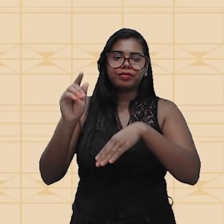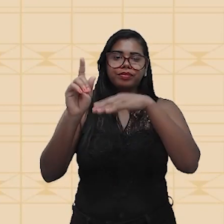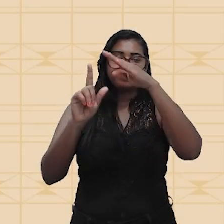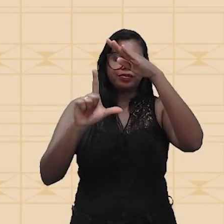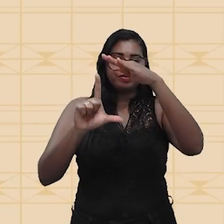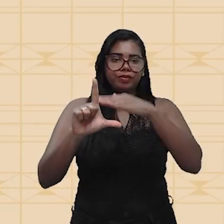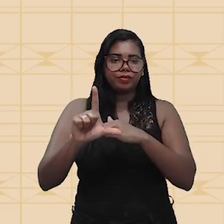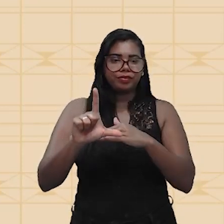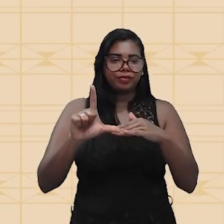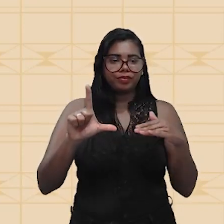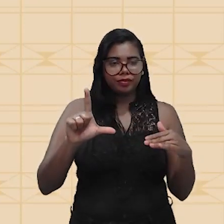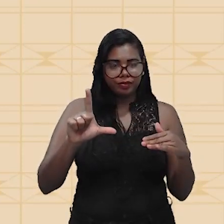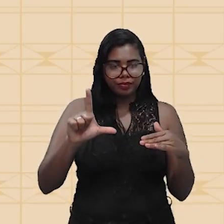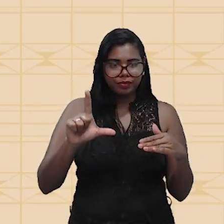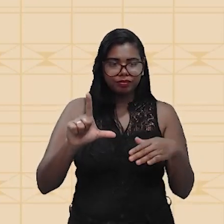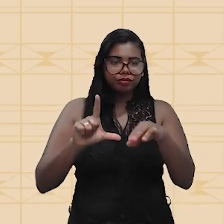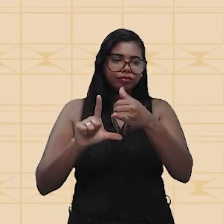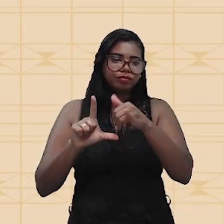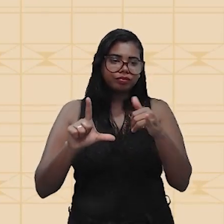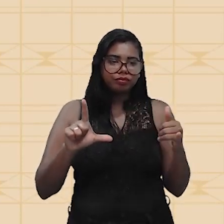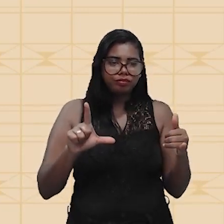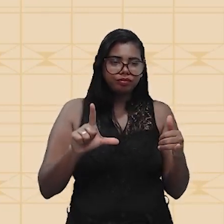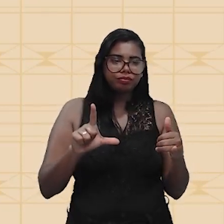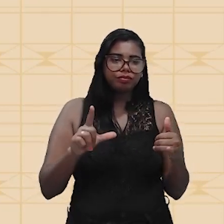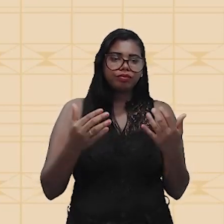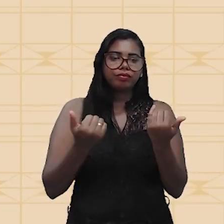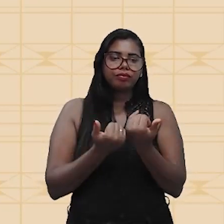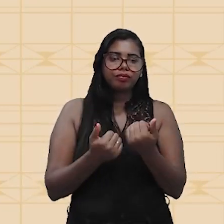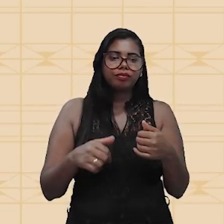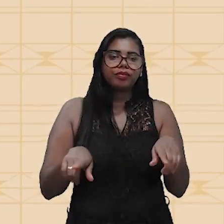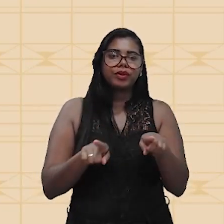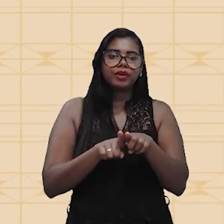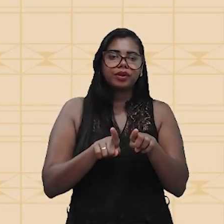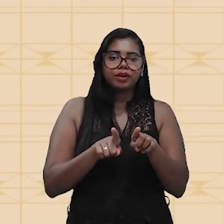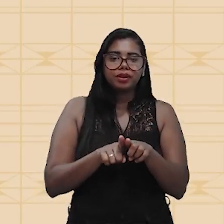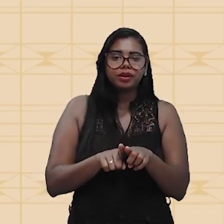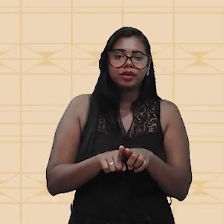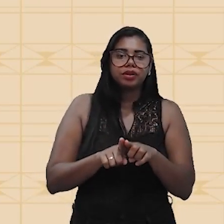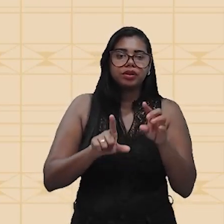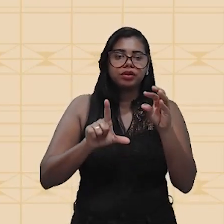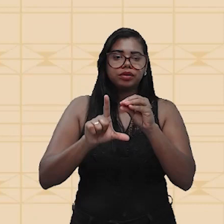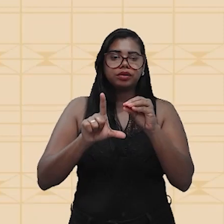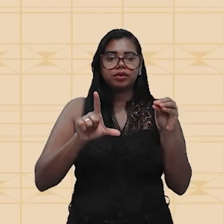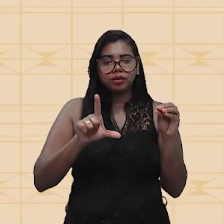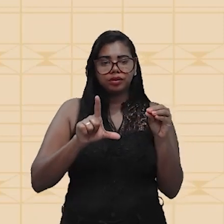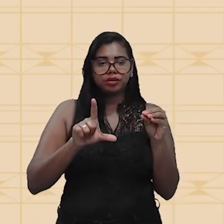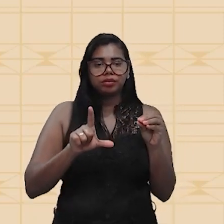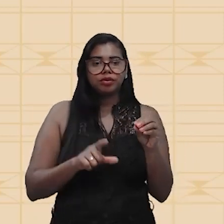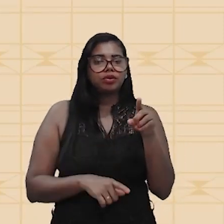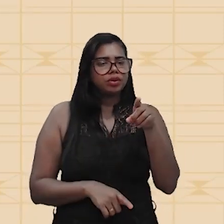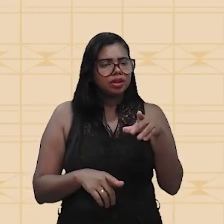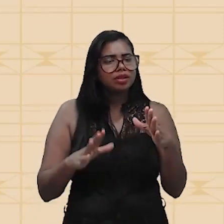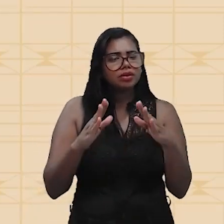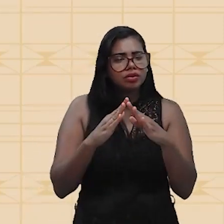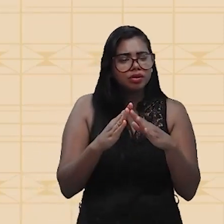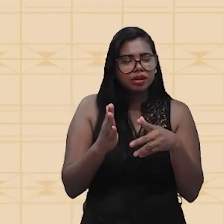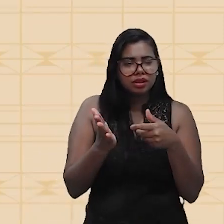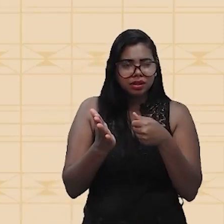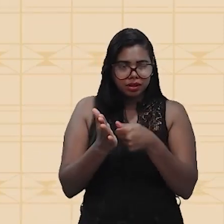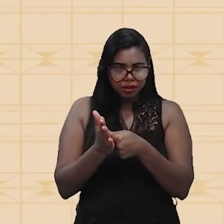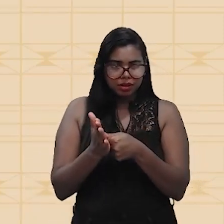alternada, que é aquela que vai ser alimentada quando você coloca na tomada de sua casa, porque a fonte